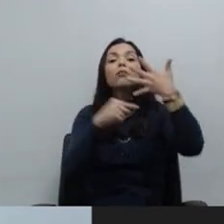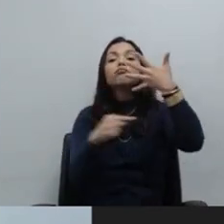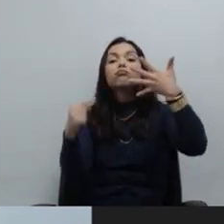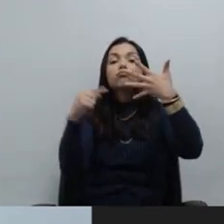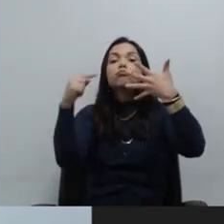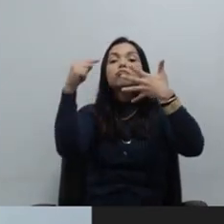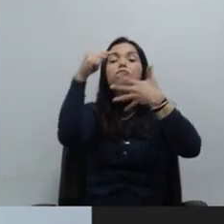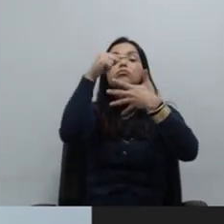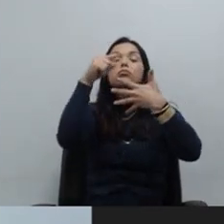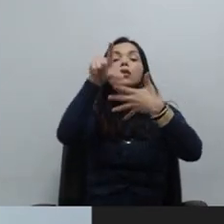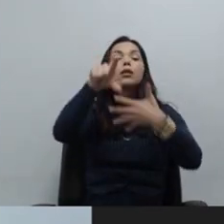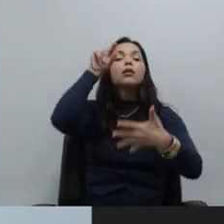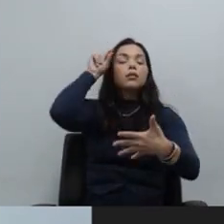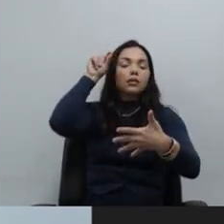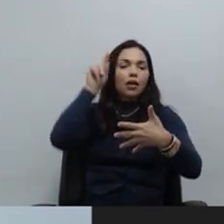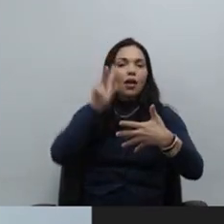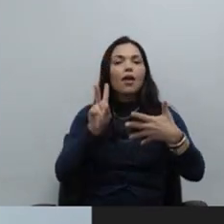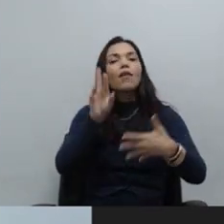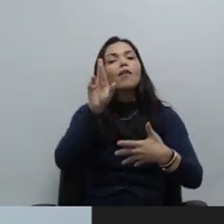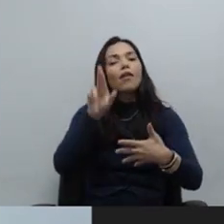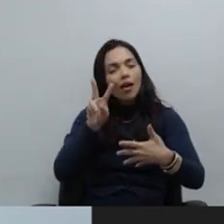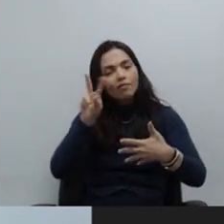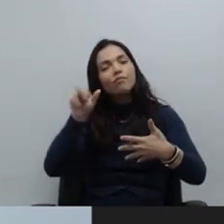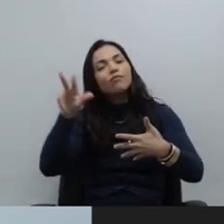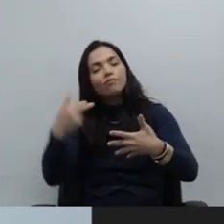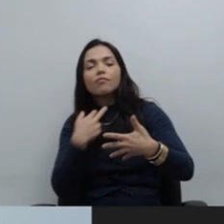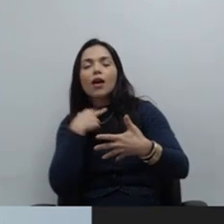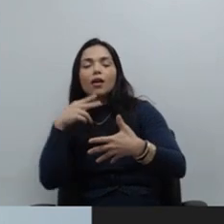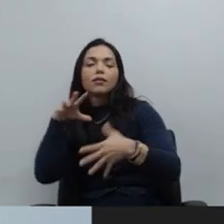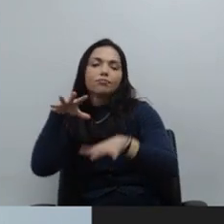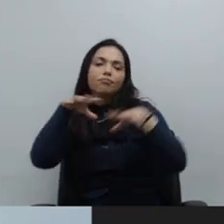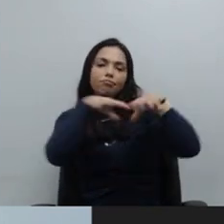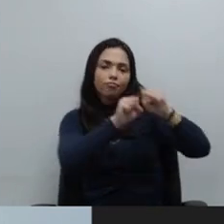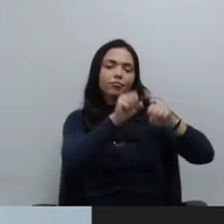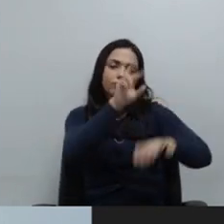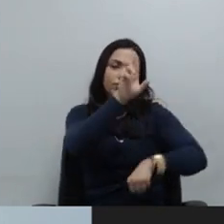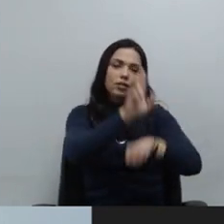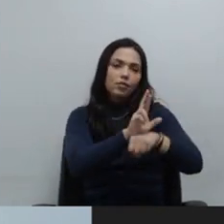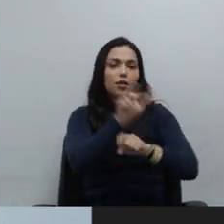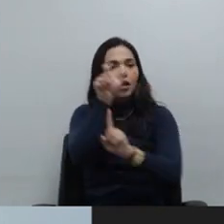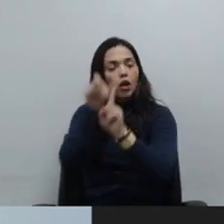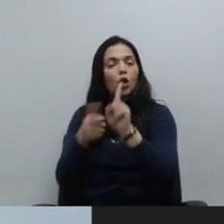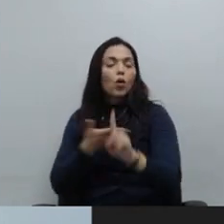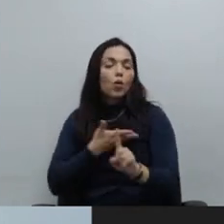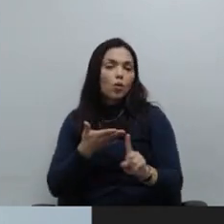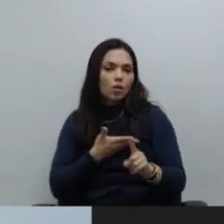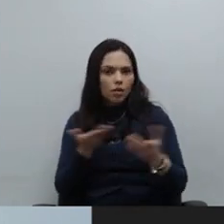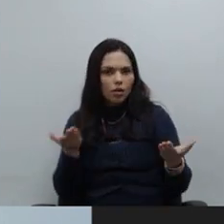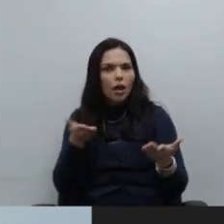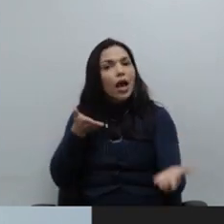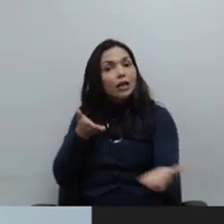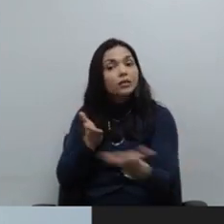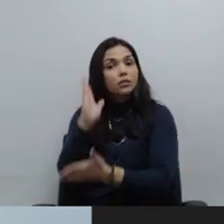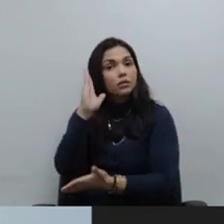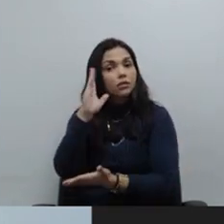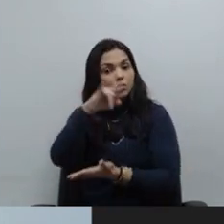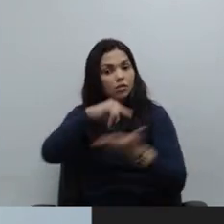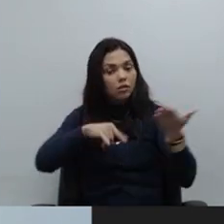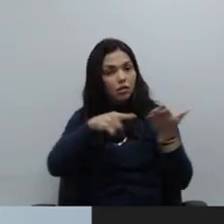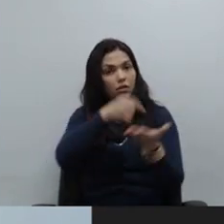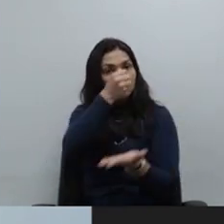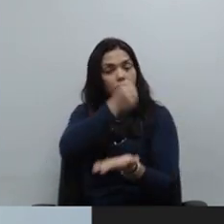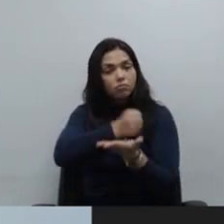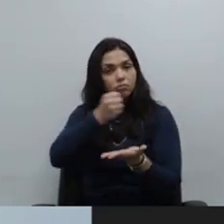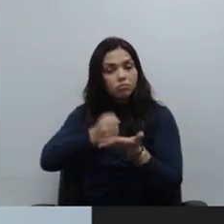fato, foi reservada uma vaga para este colega. A sentença de mérito foi proferida em abril e reconheceu que o